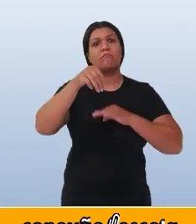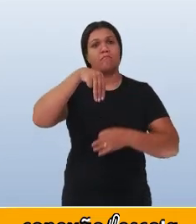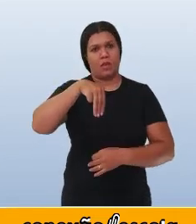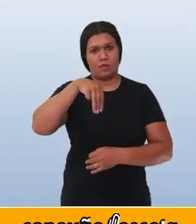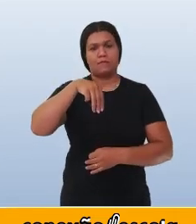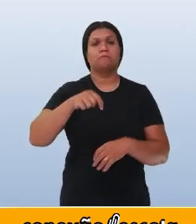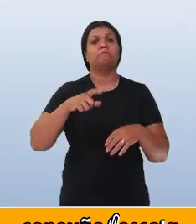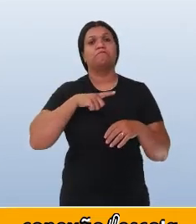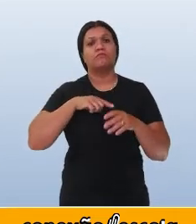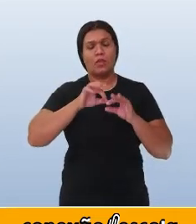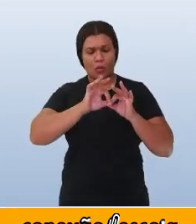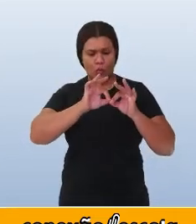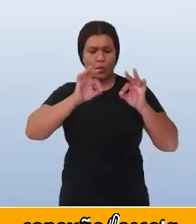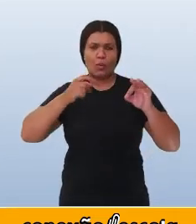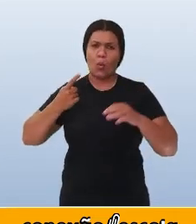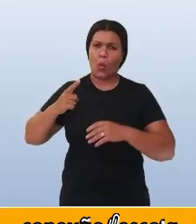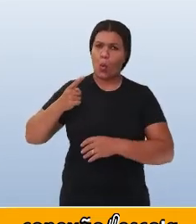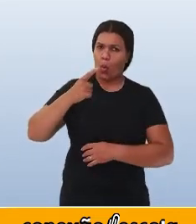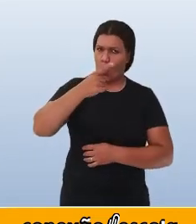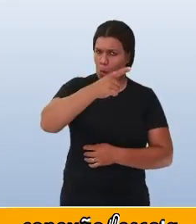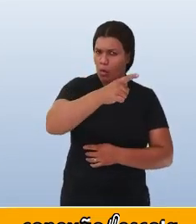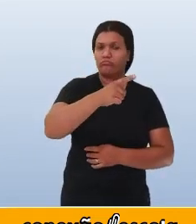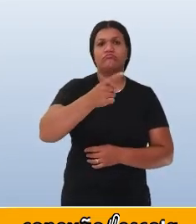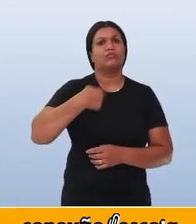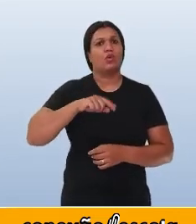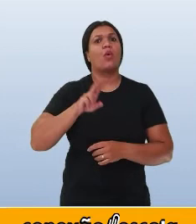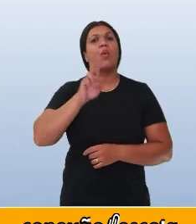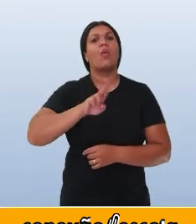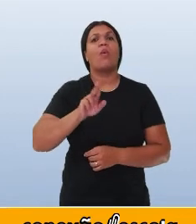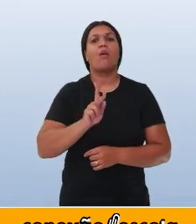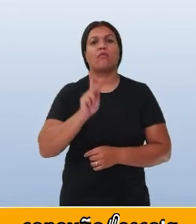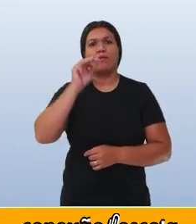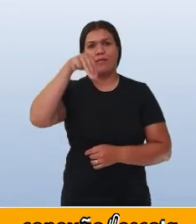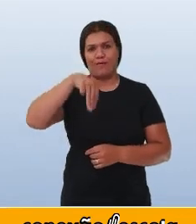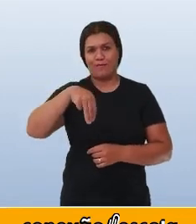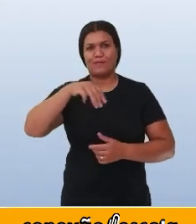distâncias maiores, usamos o quilômetro.